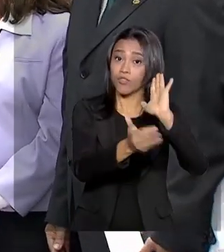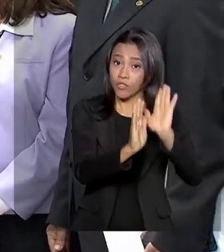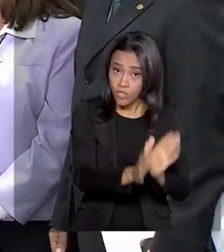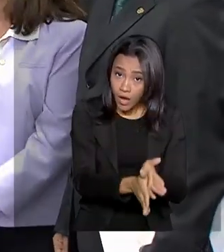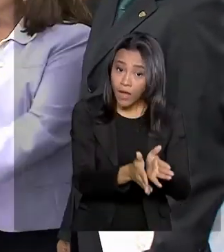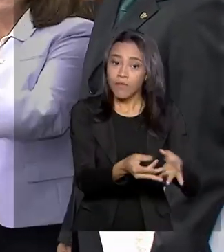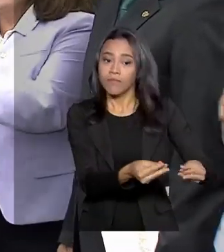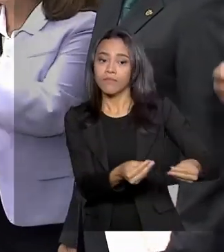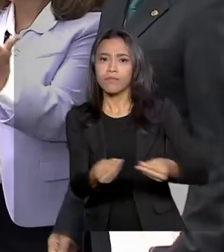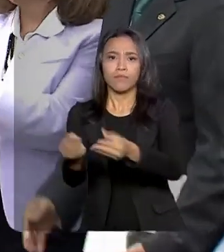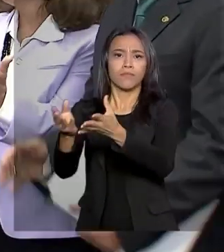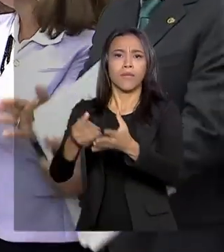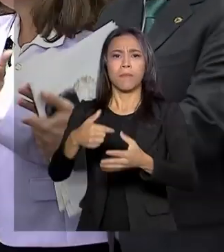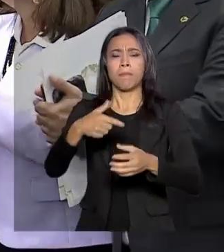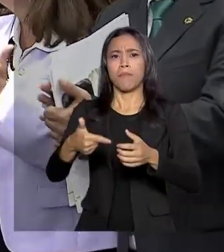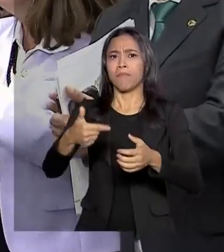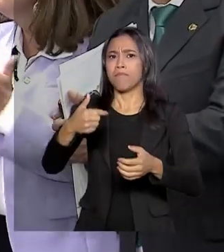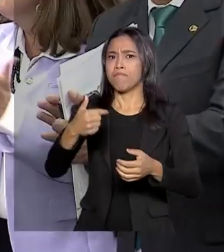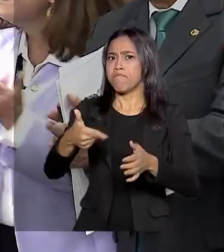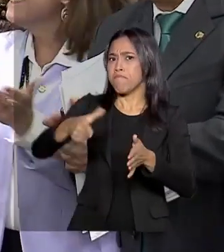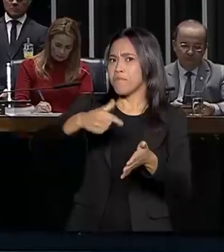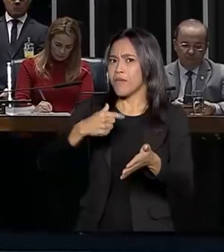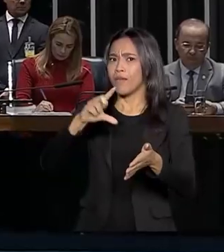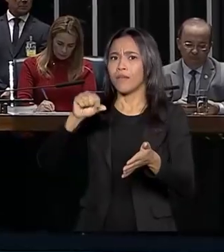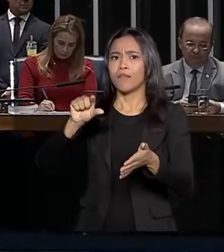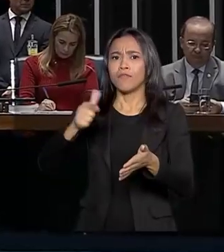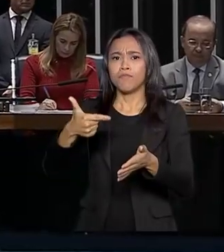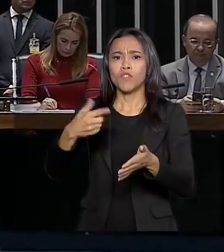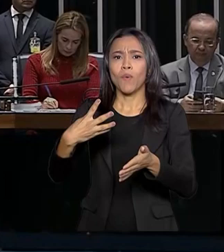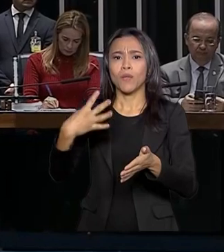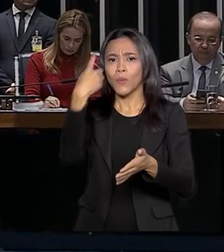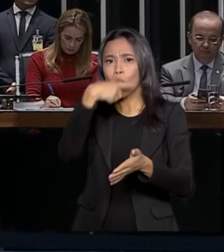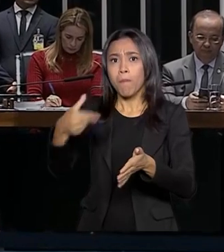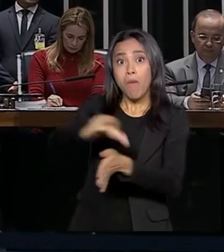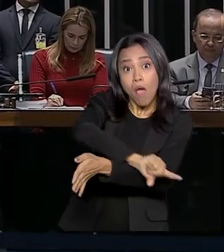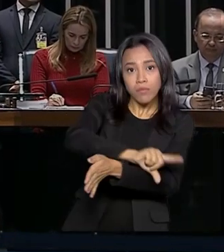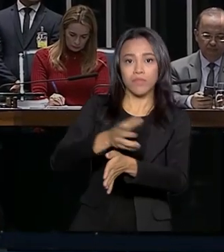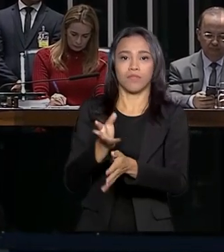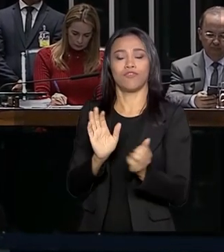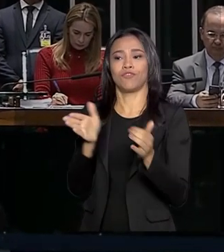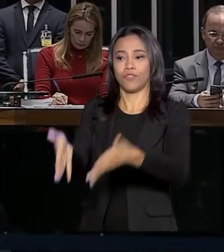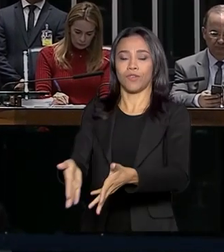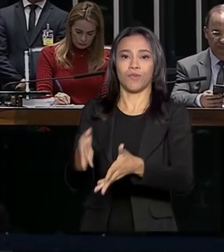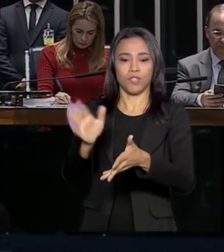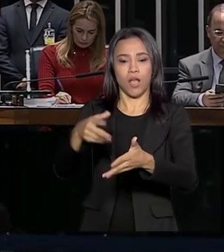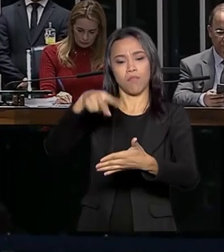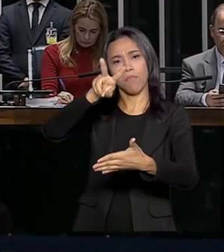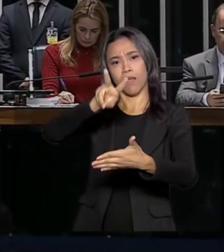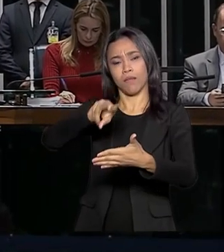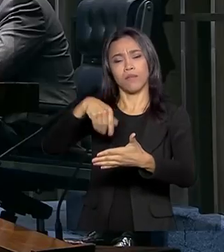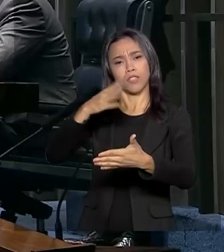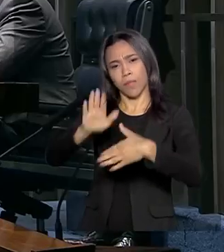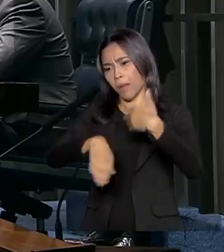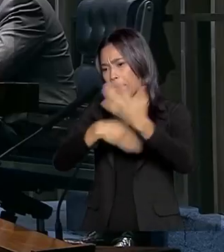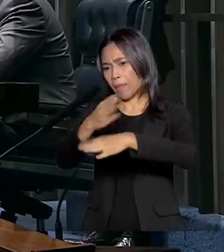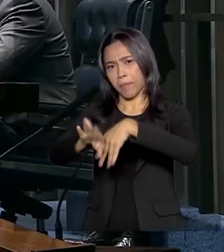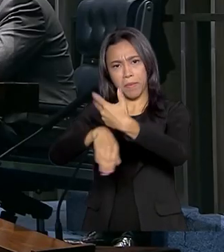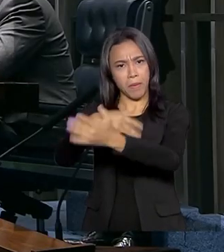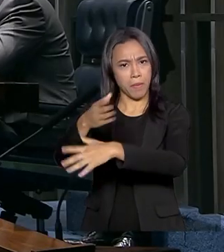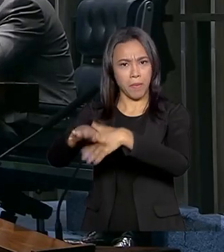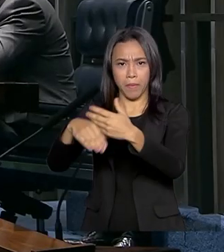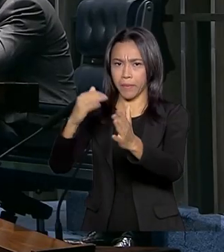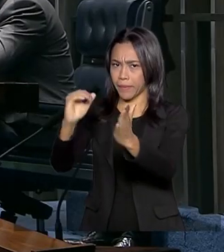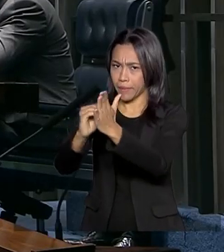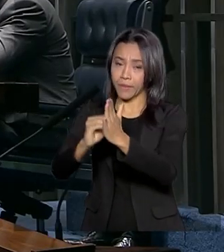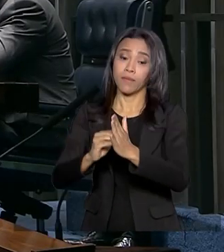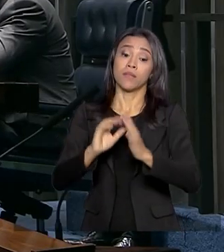Senado em menos de 24 horas e já no início da tarde, com a leitura em plenário, começou a tramitar na Casa. Do plenário,